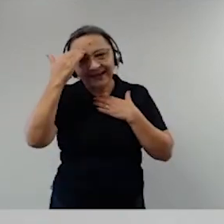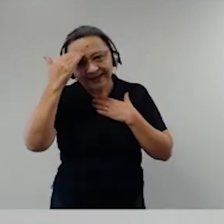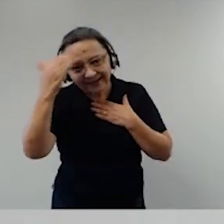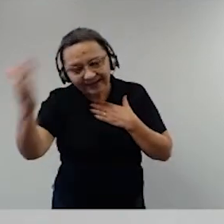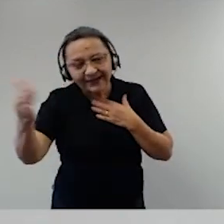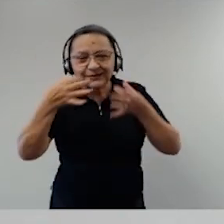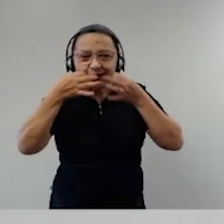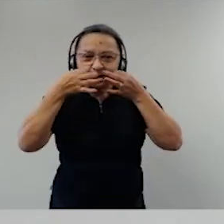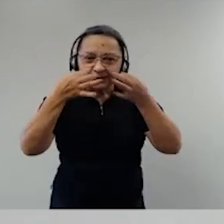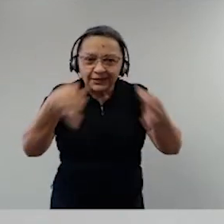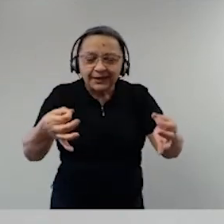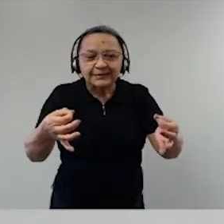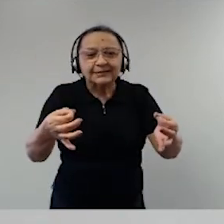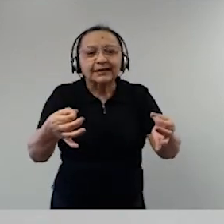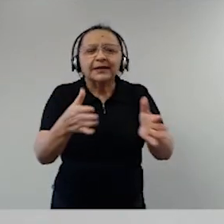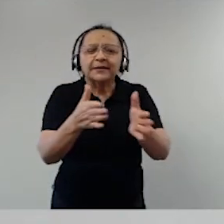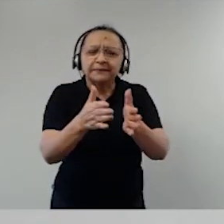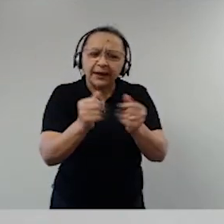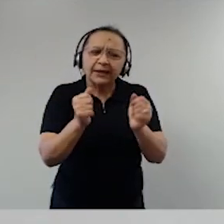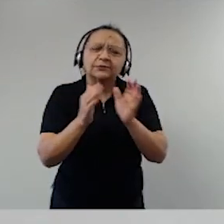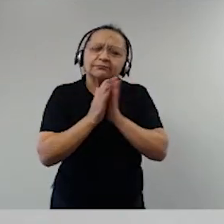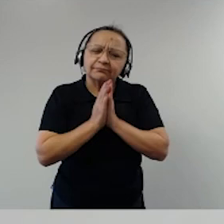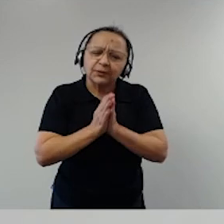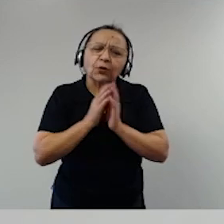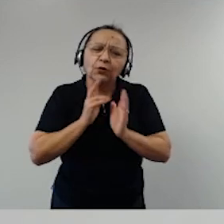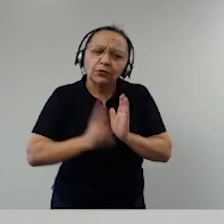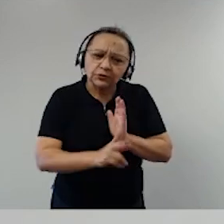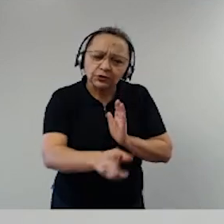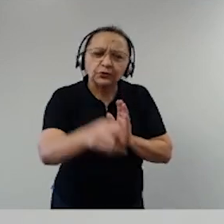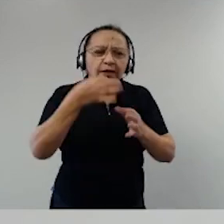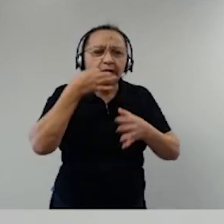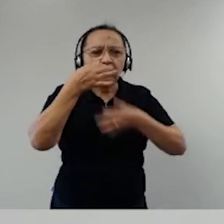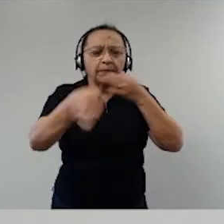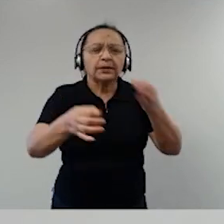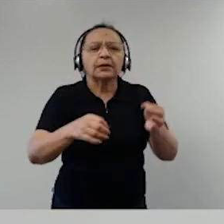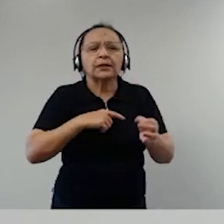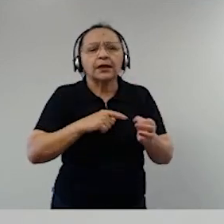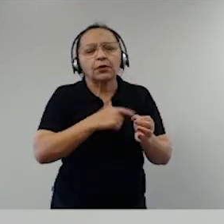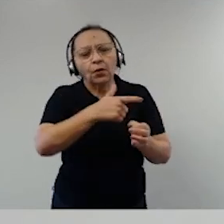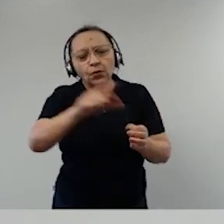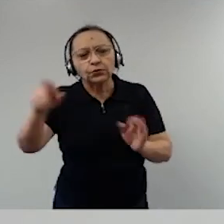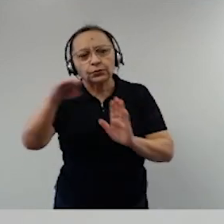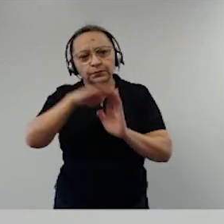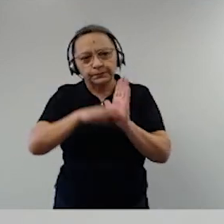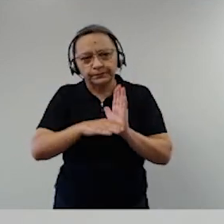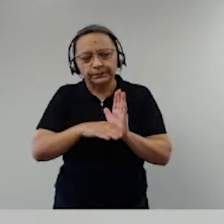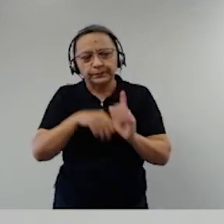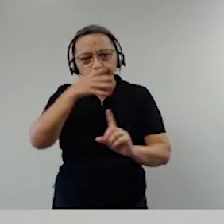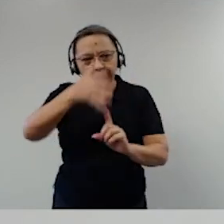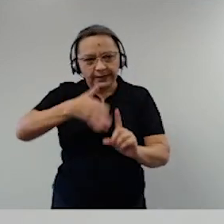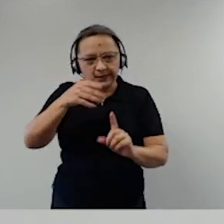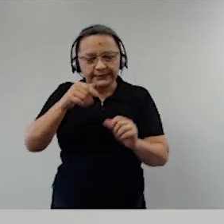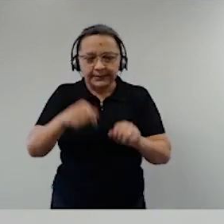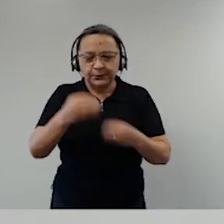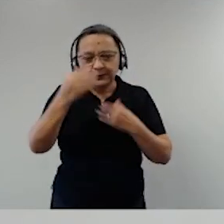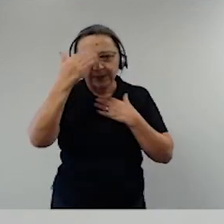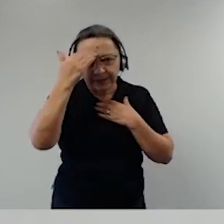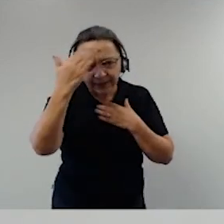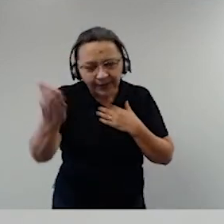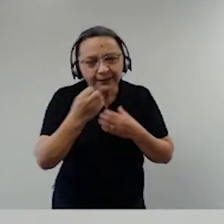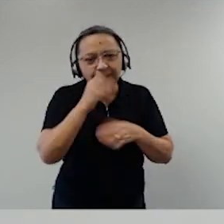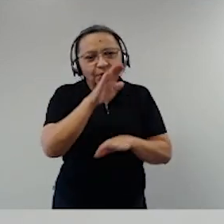audiência e peço para que continuem acompanhando os outros painéis deste congresso. Muito obrigada. Tenha uma boa